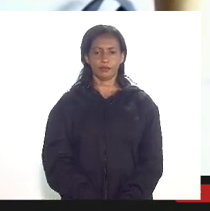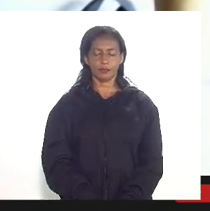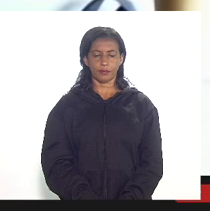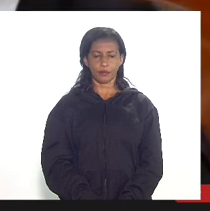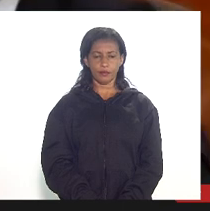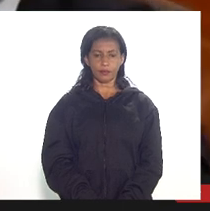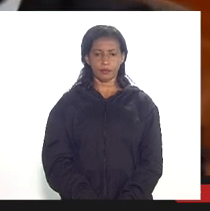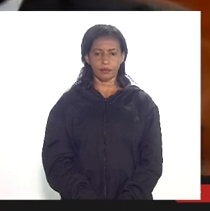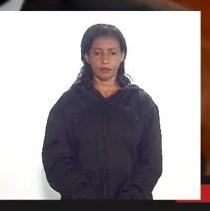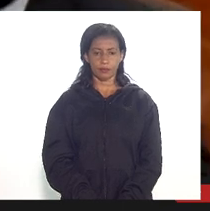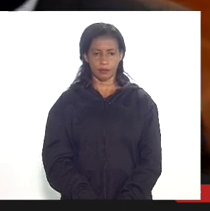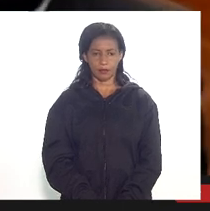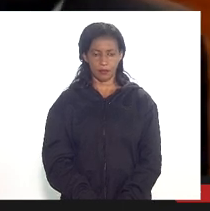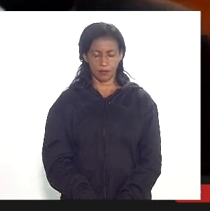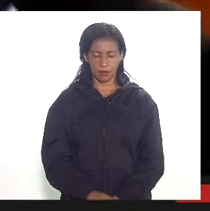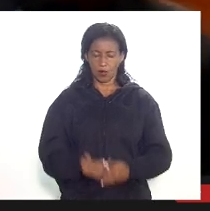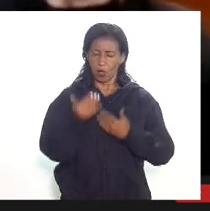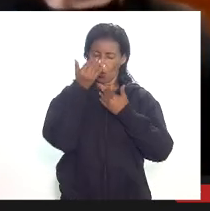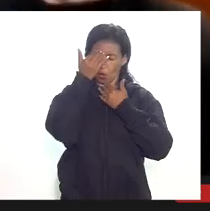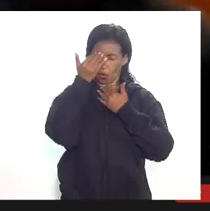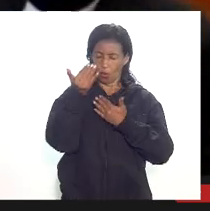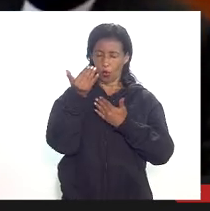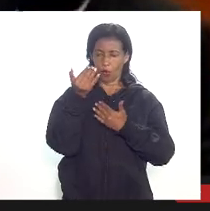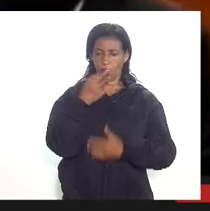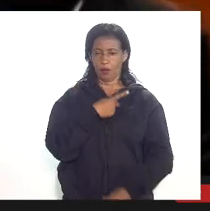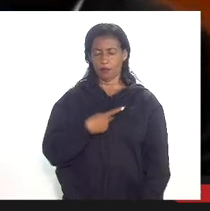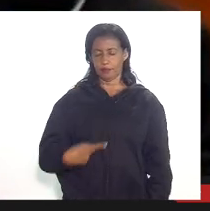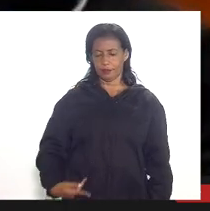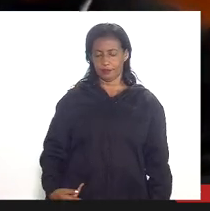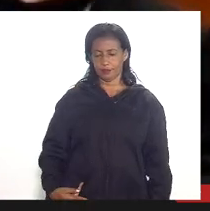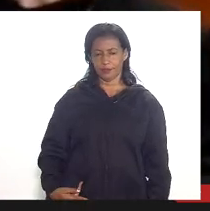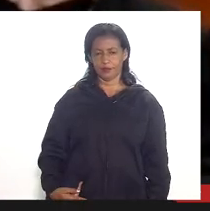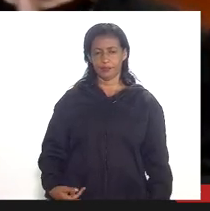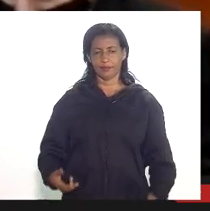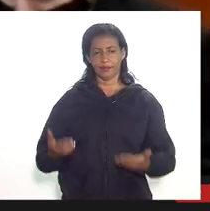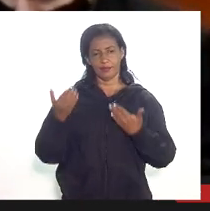Obrigado V. Silêncio agradecer a